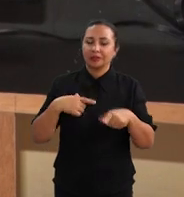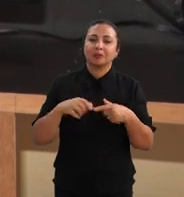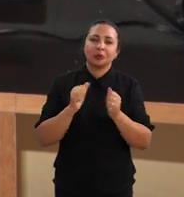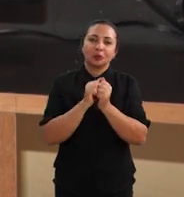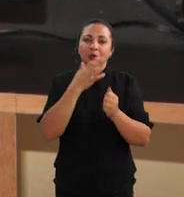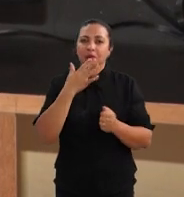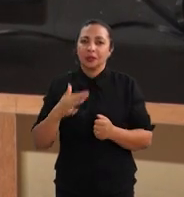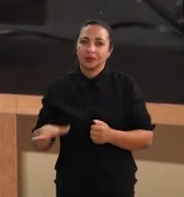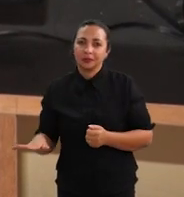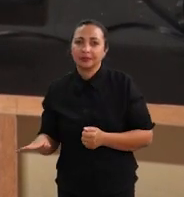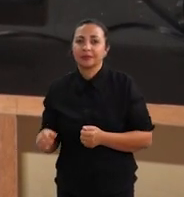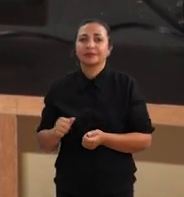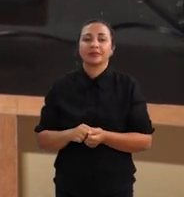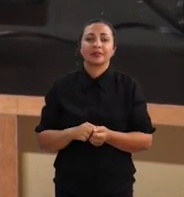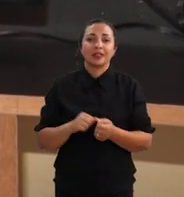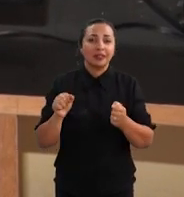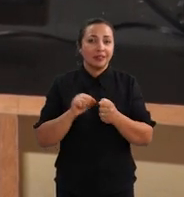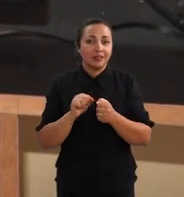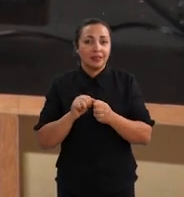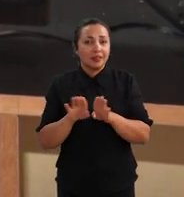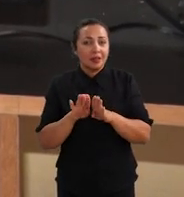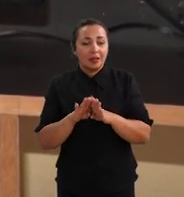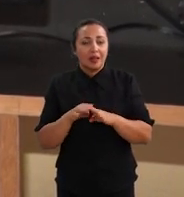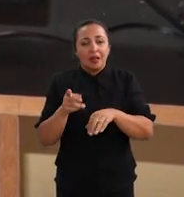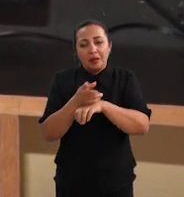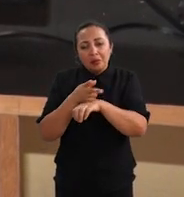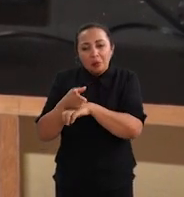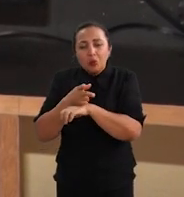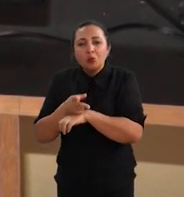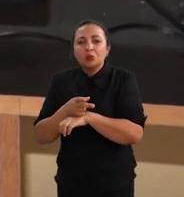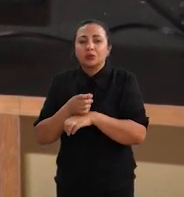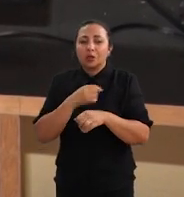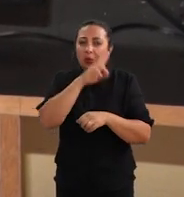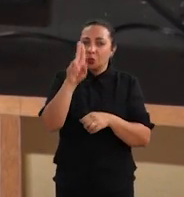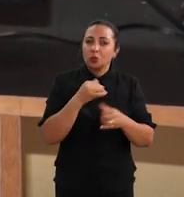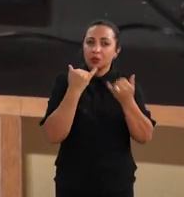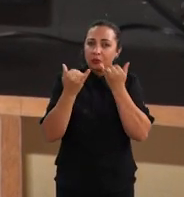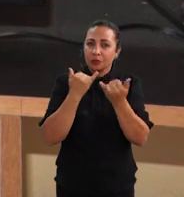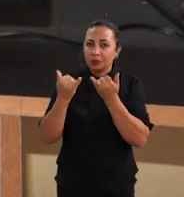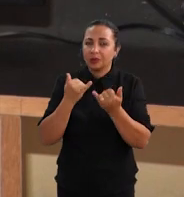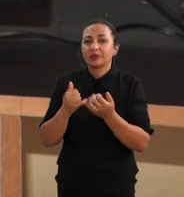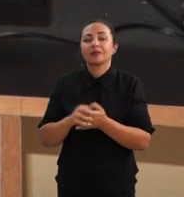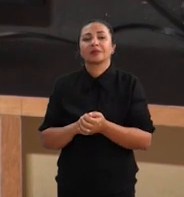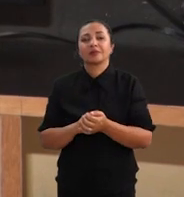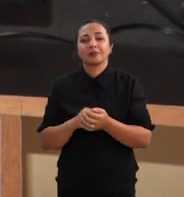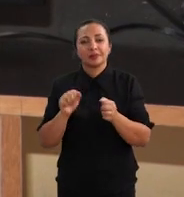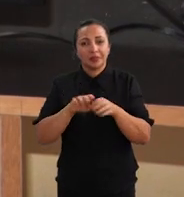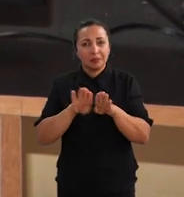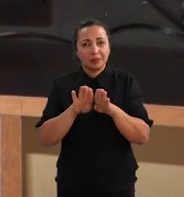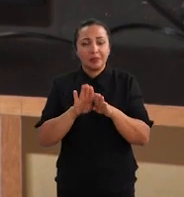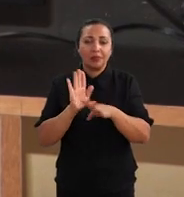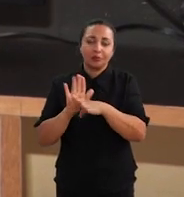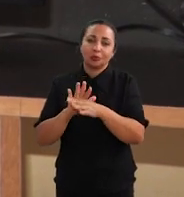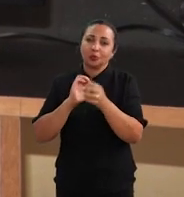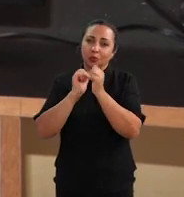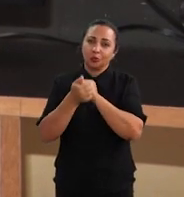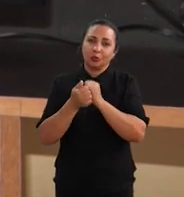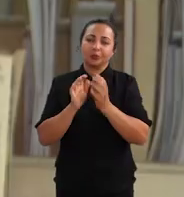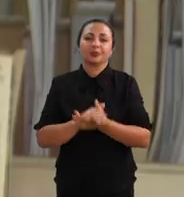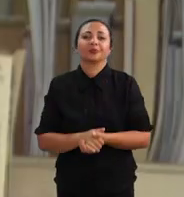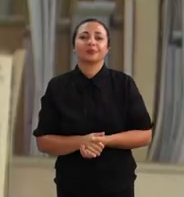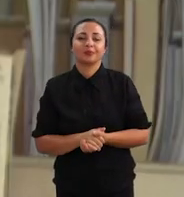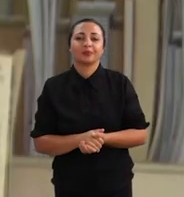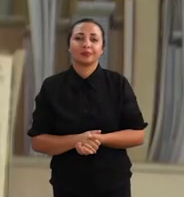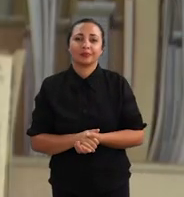trabalhadas com as crianças que constituem habilidades de busca e uso da informação que constituem a principal contribuição do jogo.